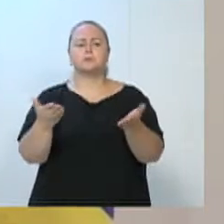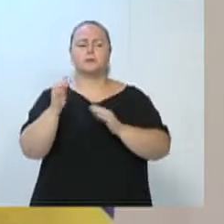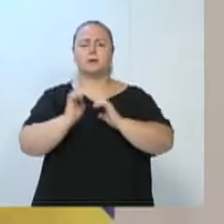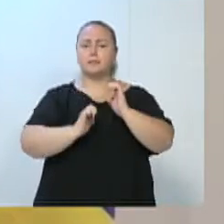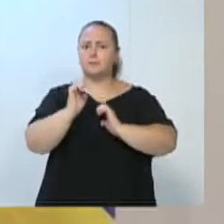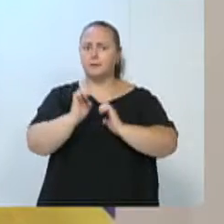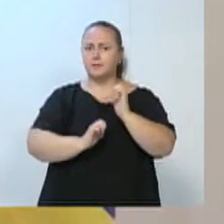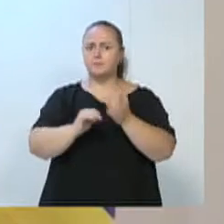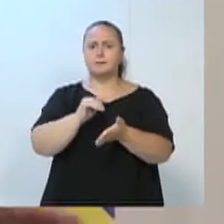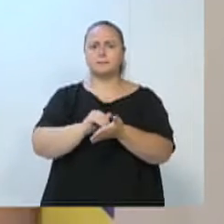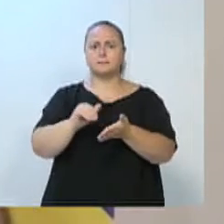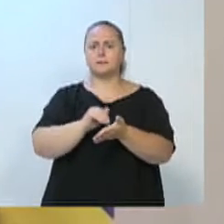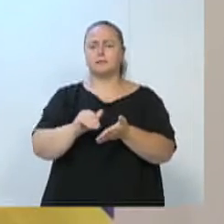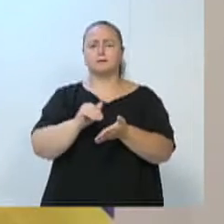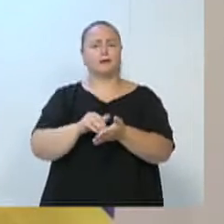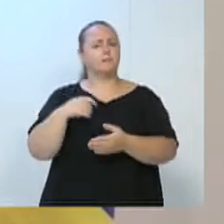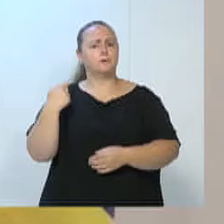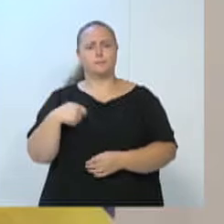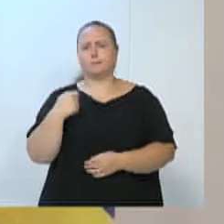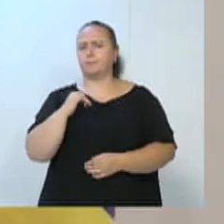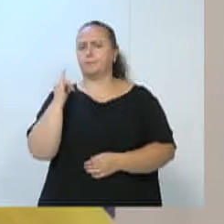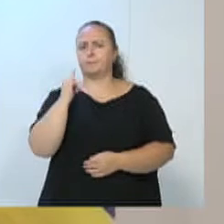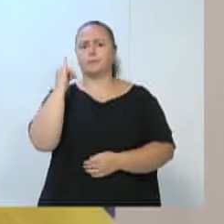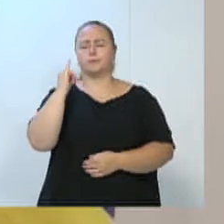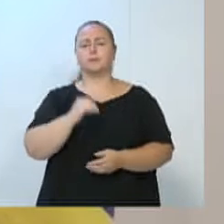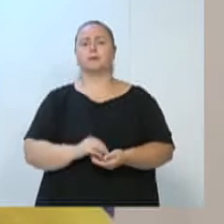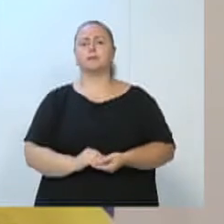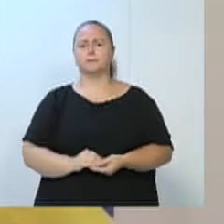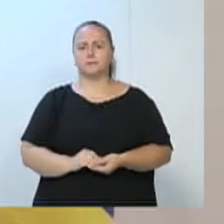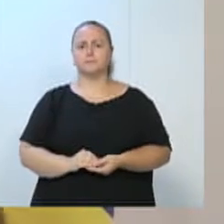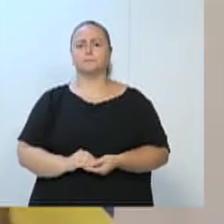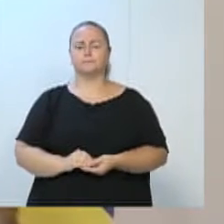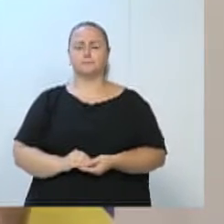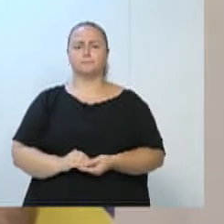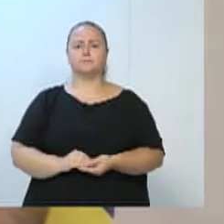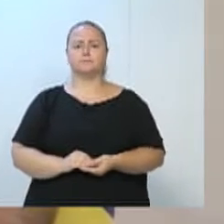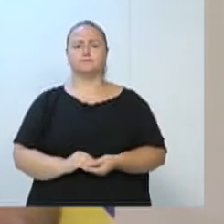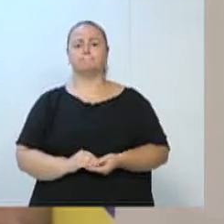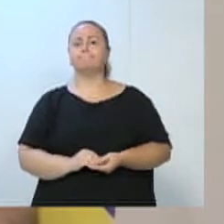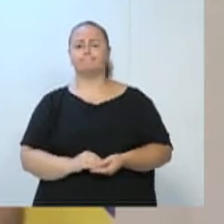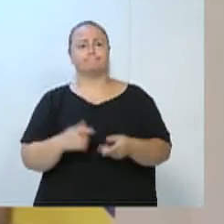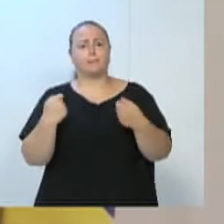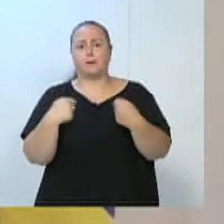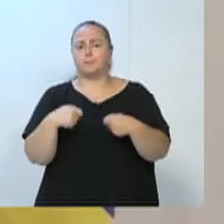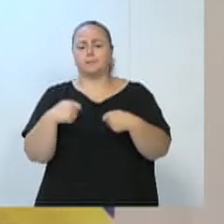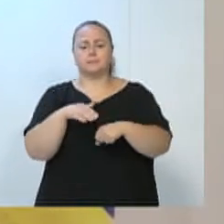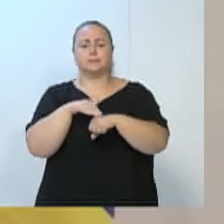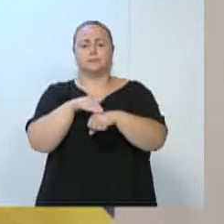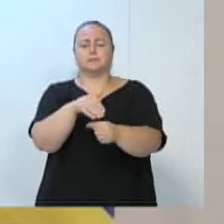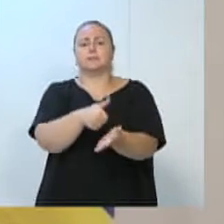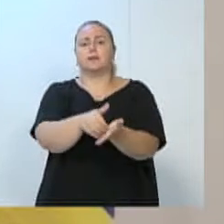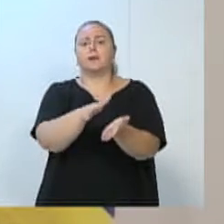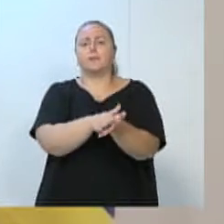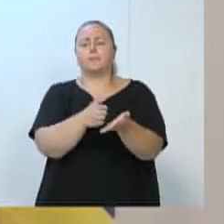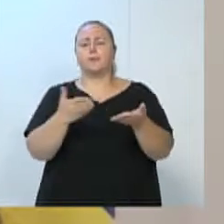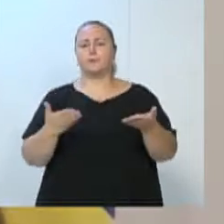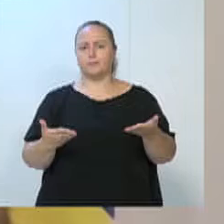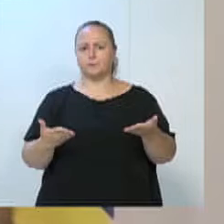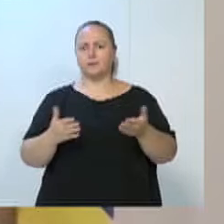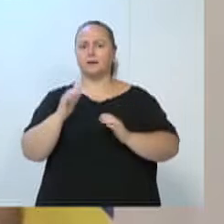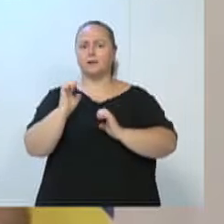e do prefeito, para que faça essa monitoração, e que realmente faça a notificação, que se aplique multa. A empresa precisa entender que ela precisa deixar